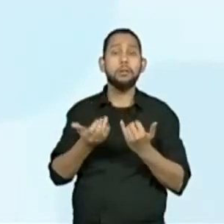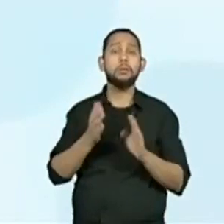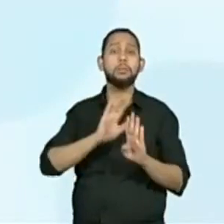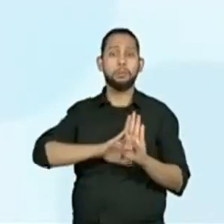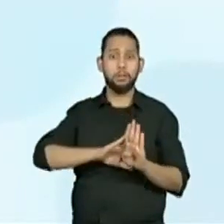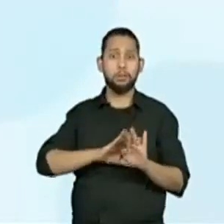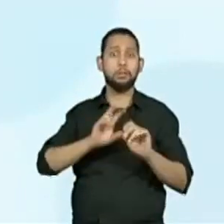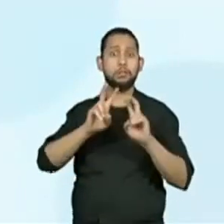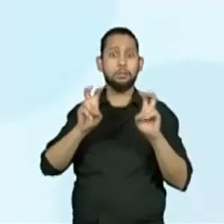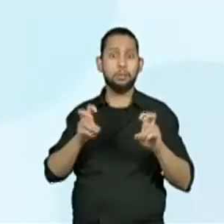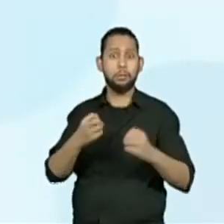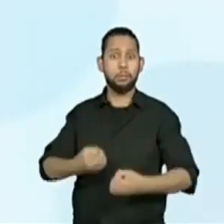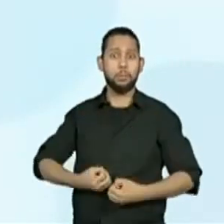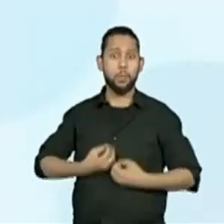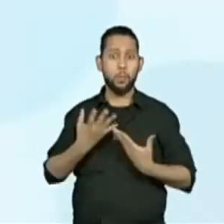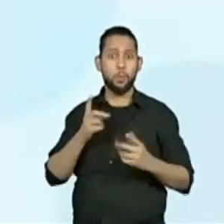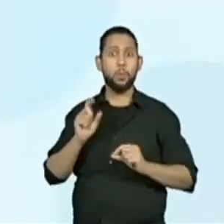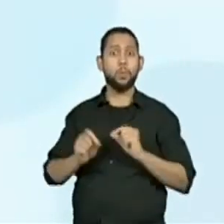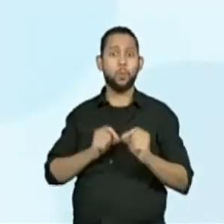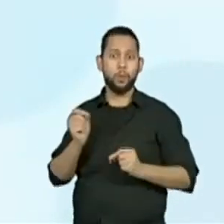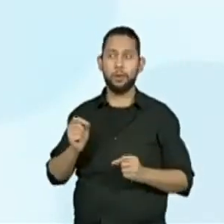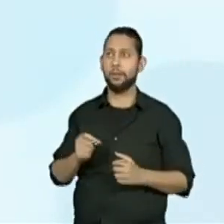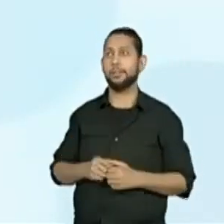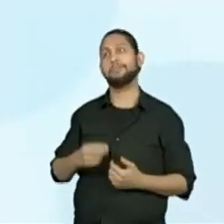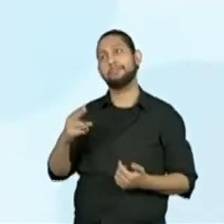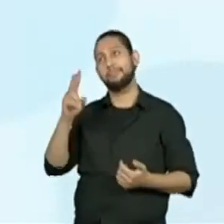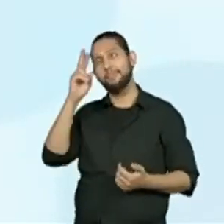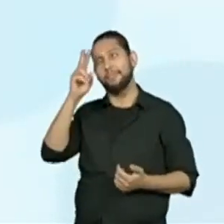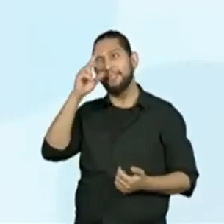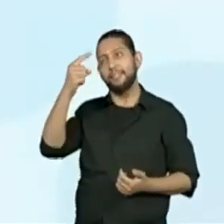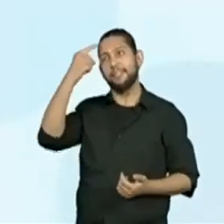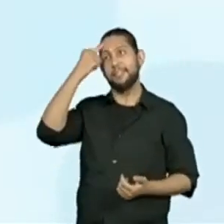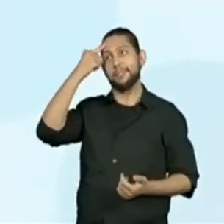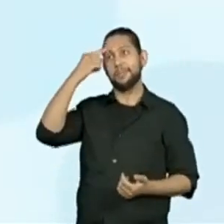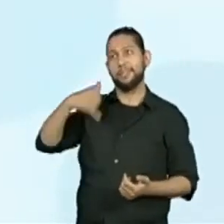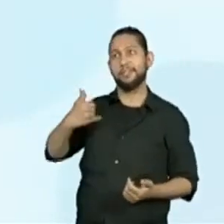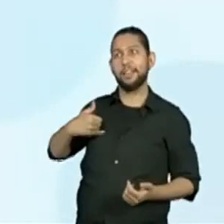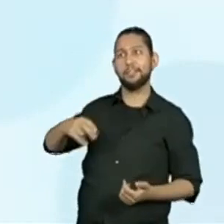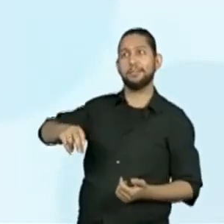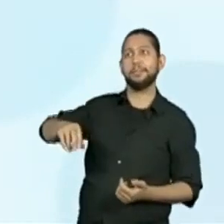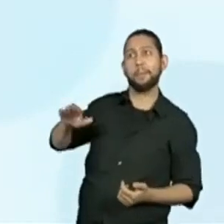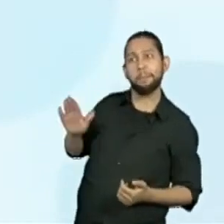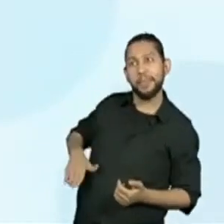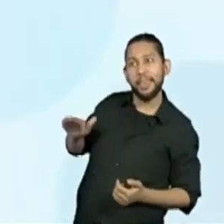tema, nesse poema é... Nostalgia de infância, que vocês já colocaram.